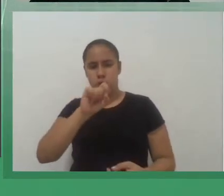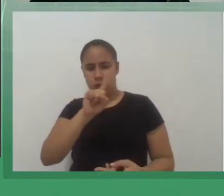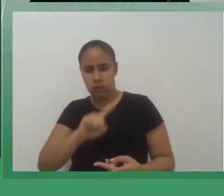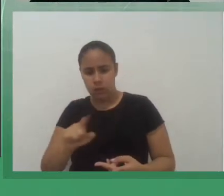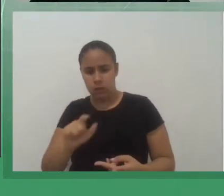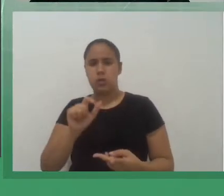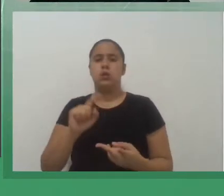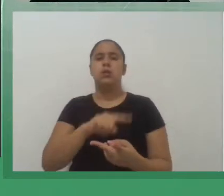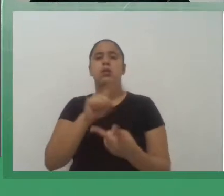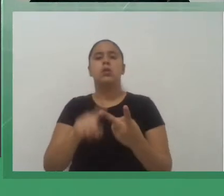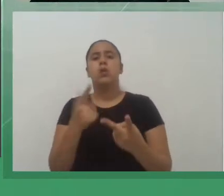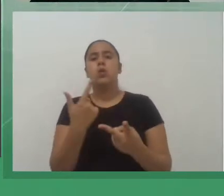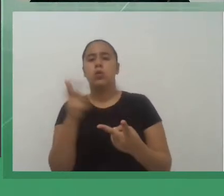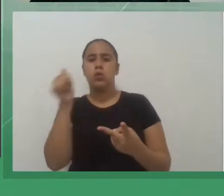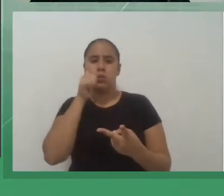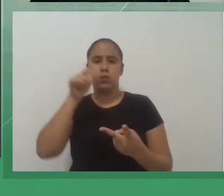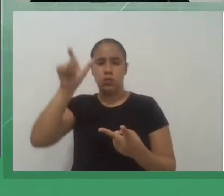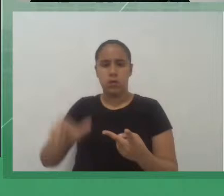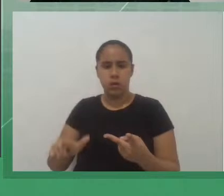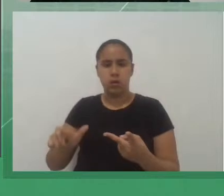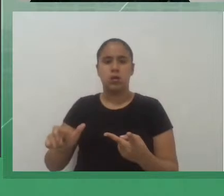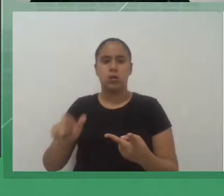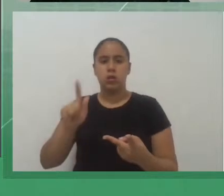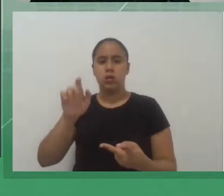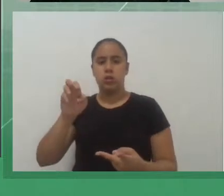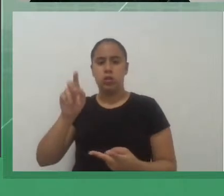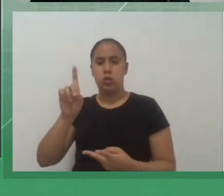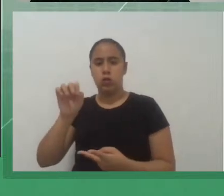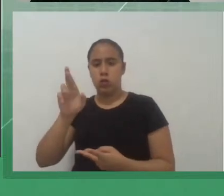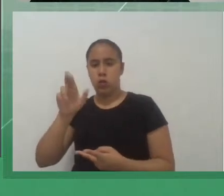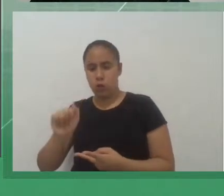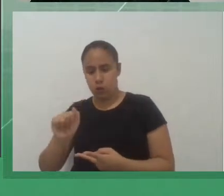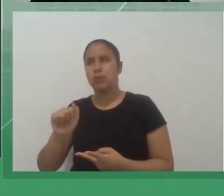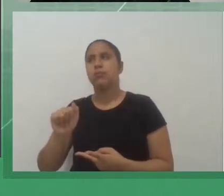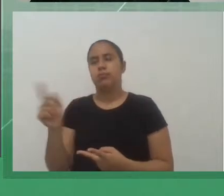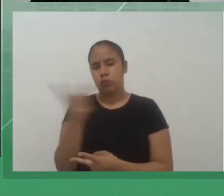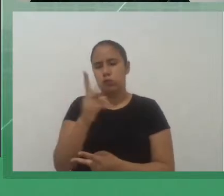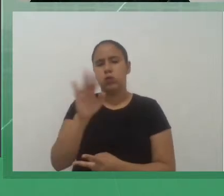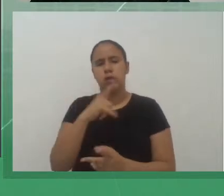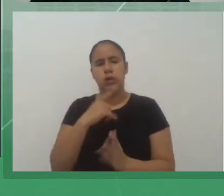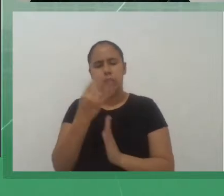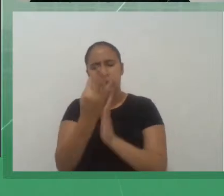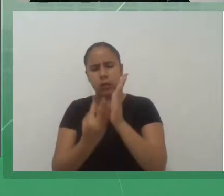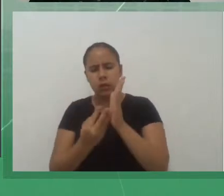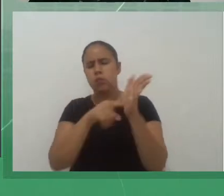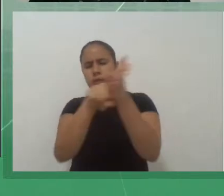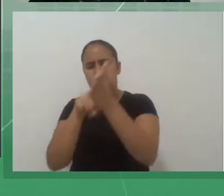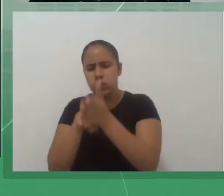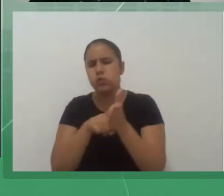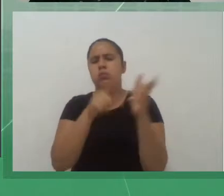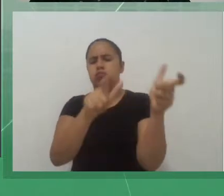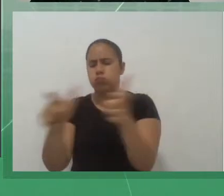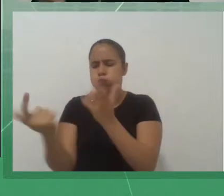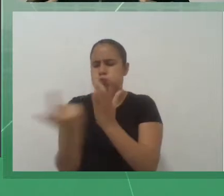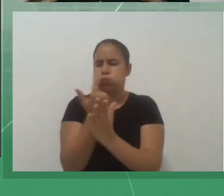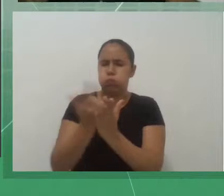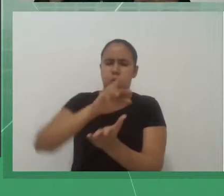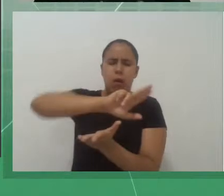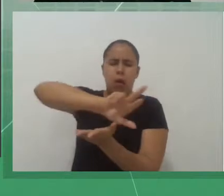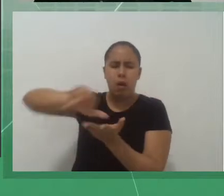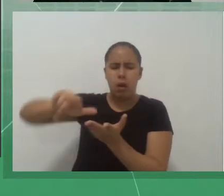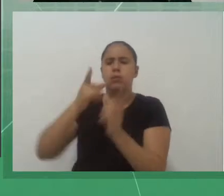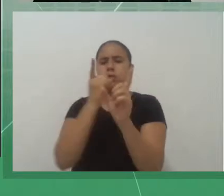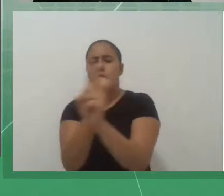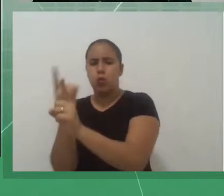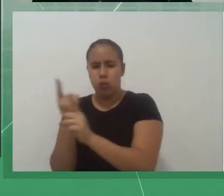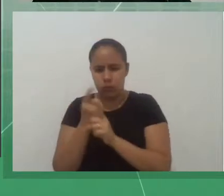a professora Engedora e Vilaçacó, nas definições de gêneros textuais, em seus diversos livros e obras. E uma definição